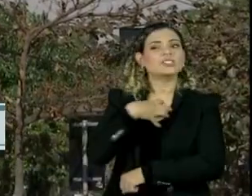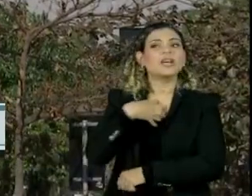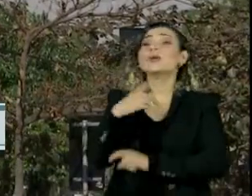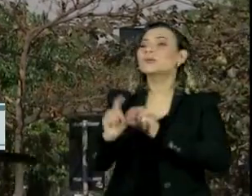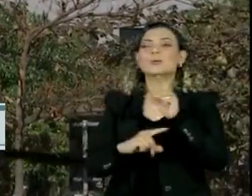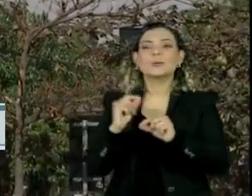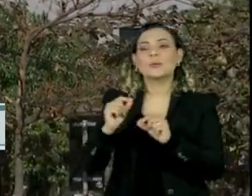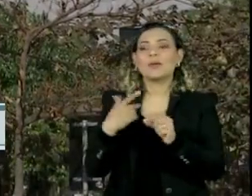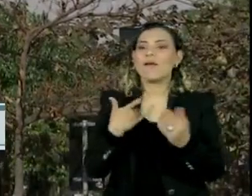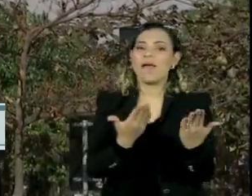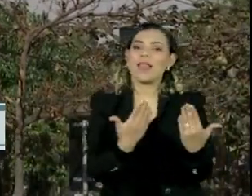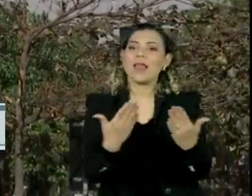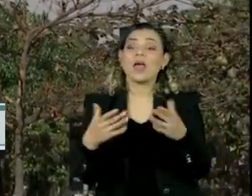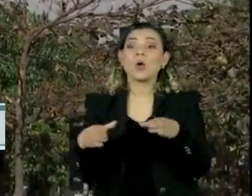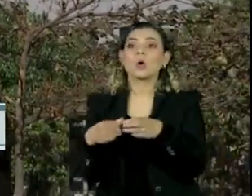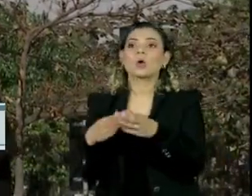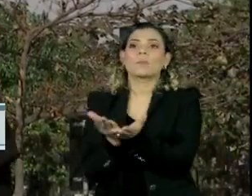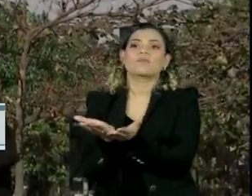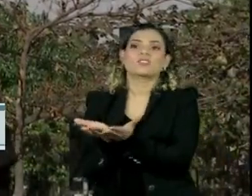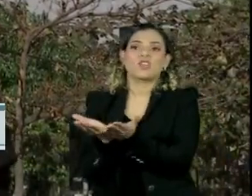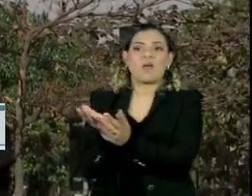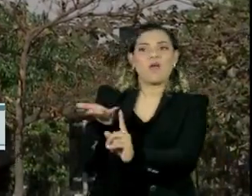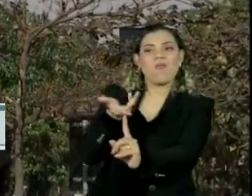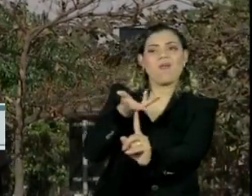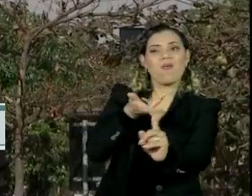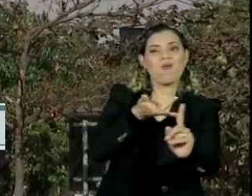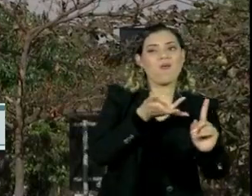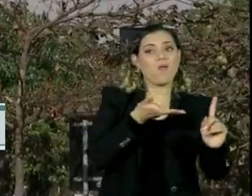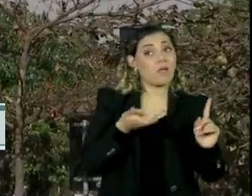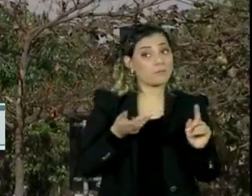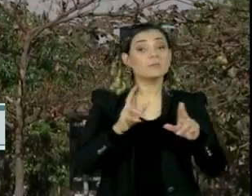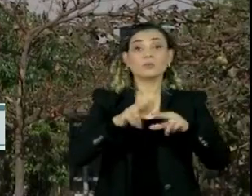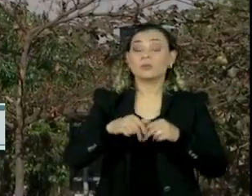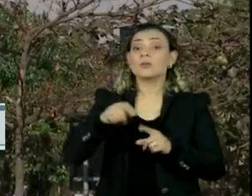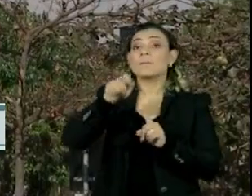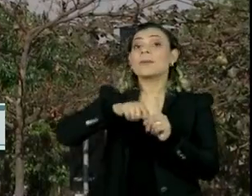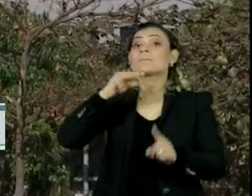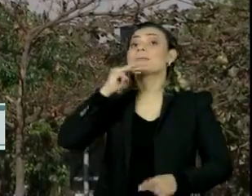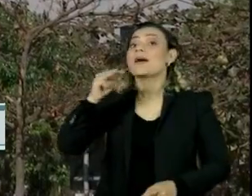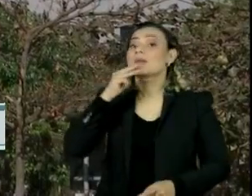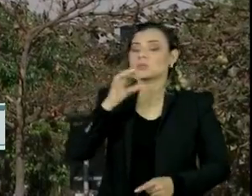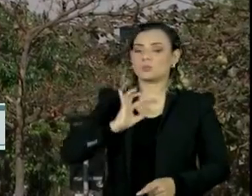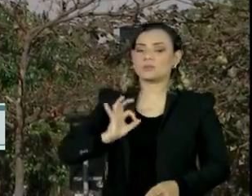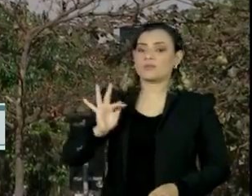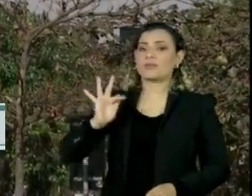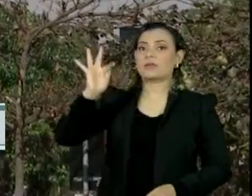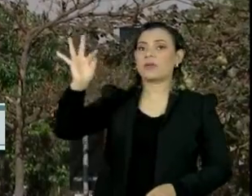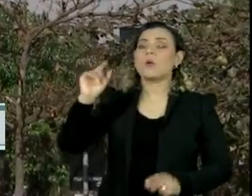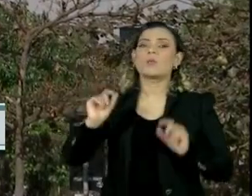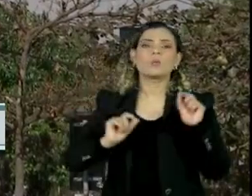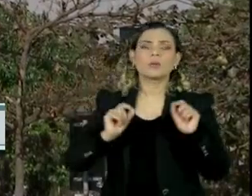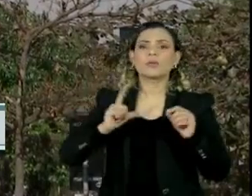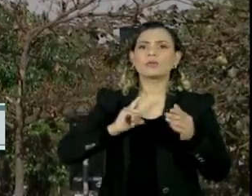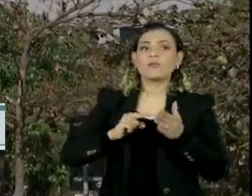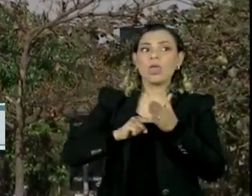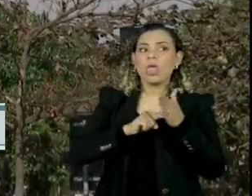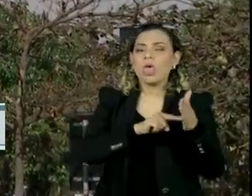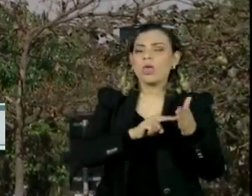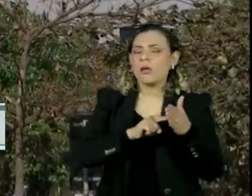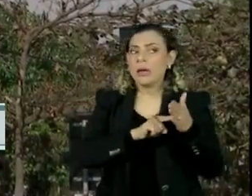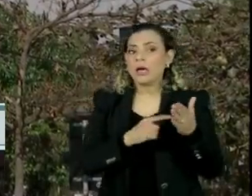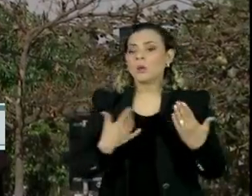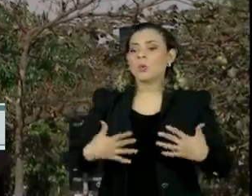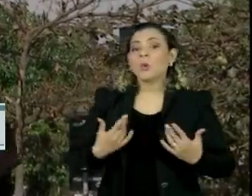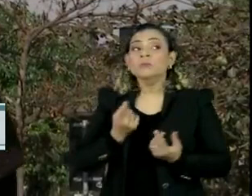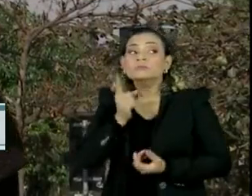aproximação com o eleitorado evangélico. Em depoimento prestado em março à Polícia Federal, quando surgiram as primeiras denúncias,